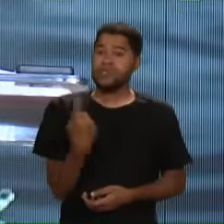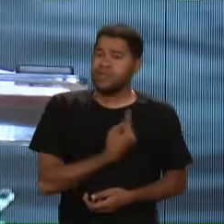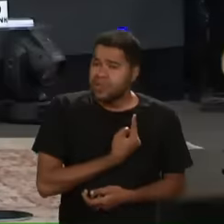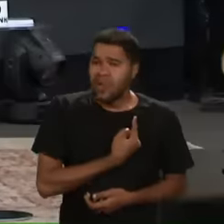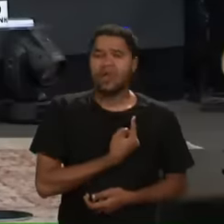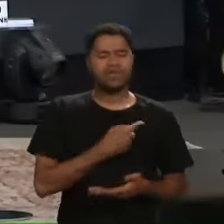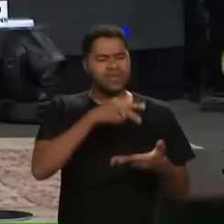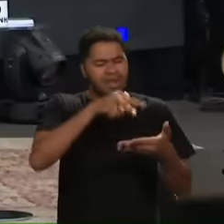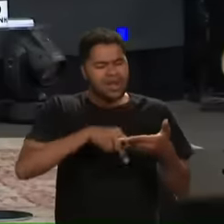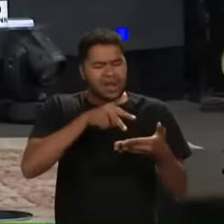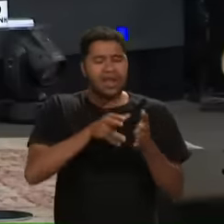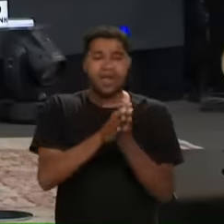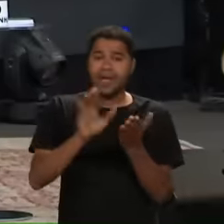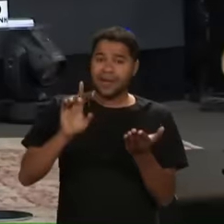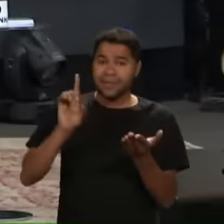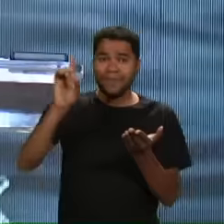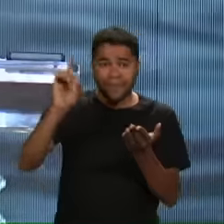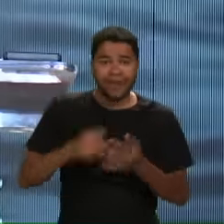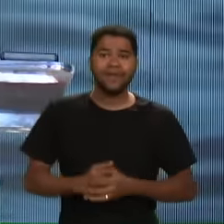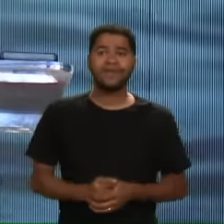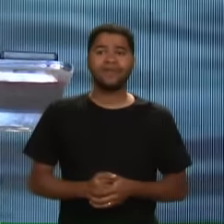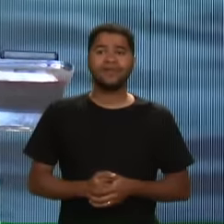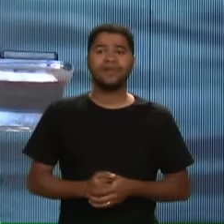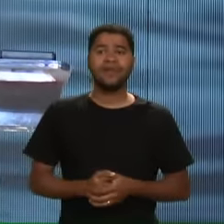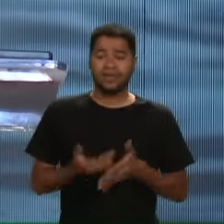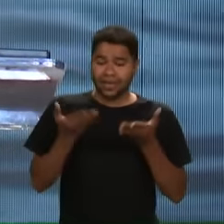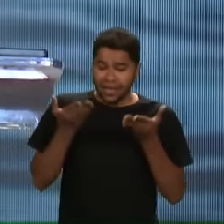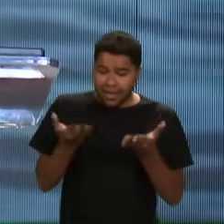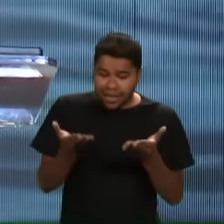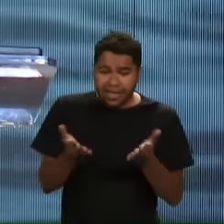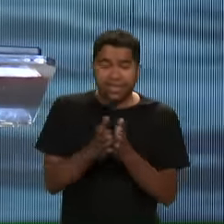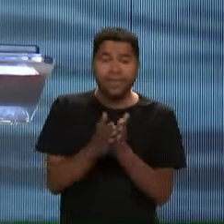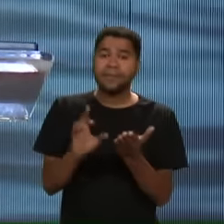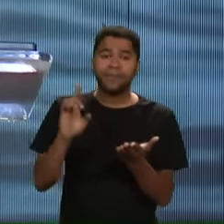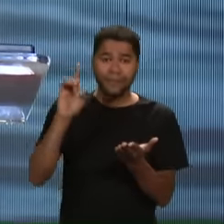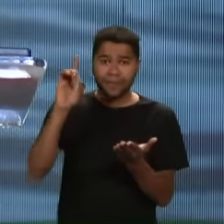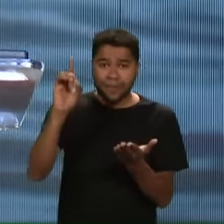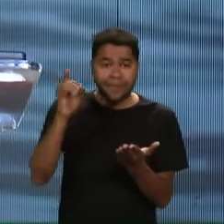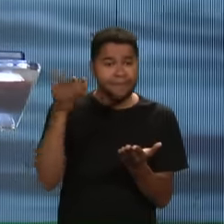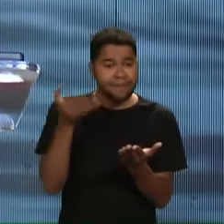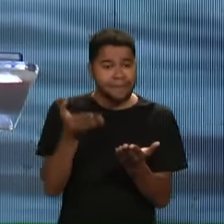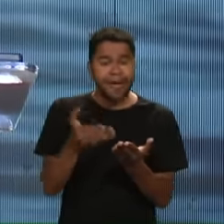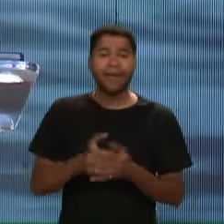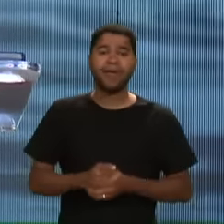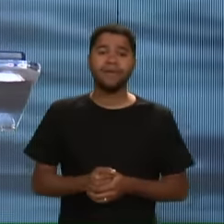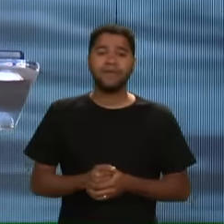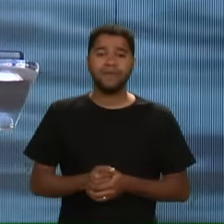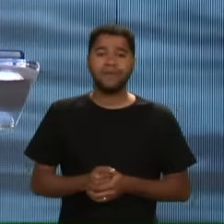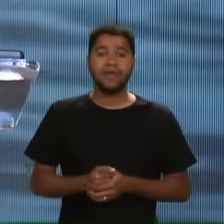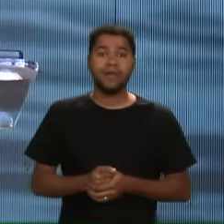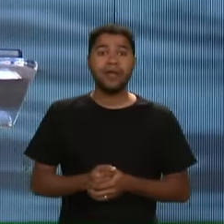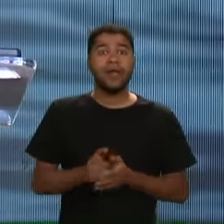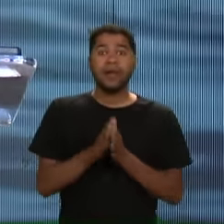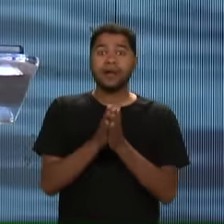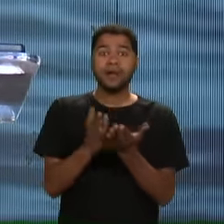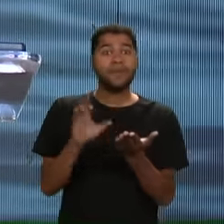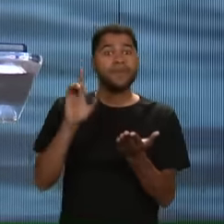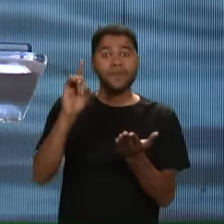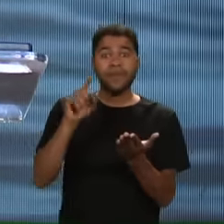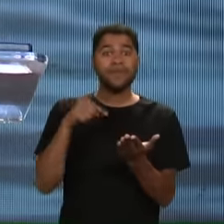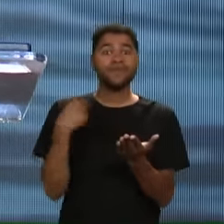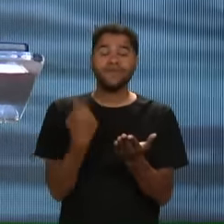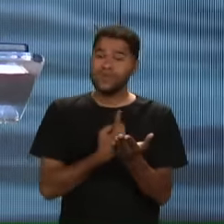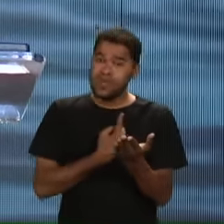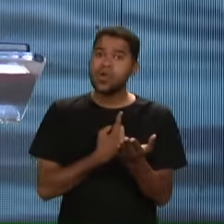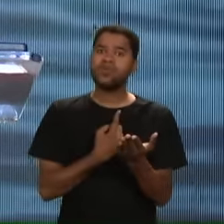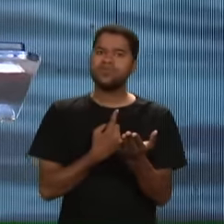ler a palavra de Deus Aqui está aqui na palavra do Senhor Porque a palavra do Senhor Nós temos